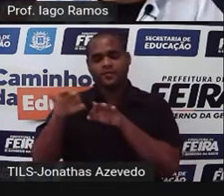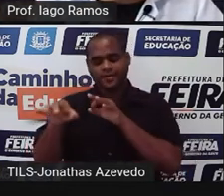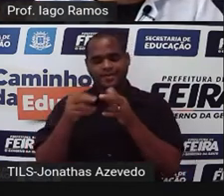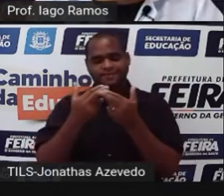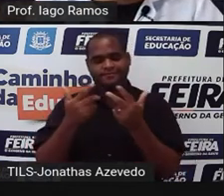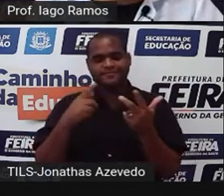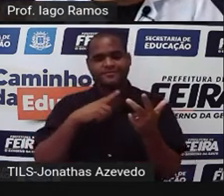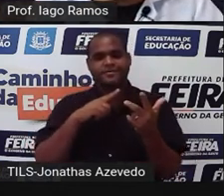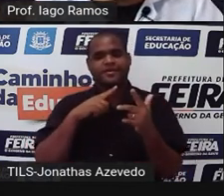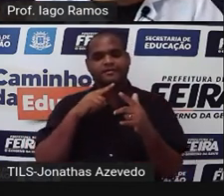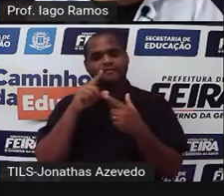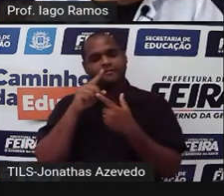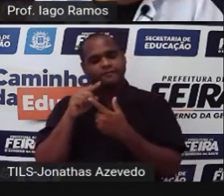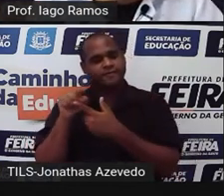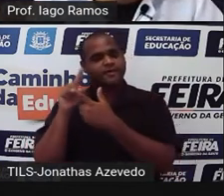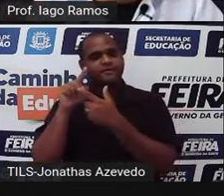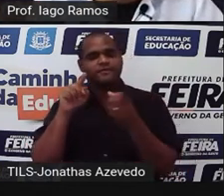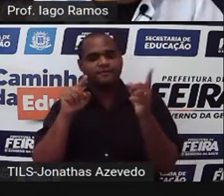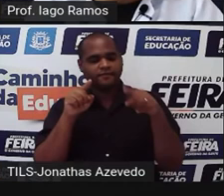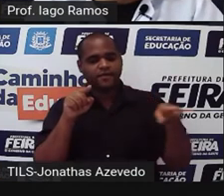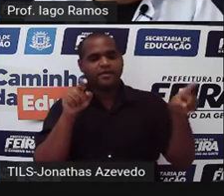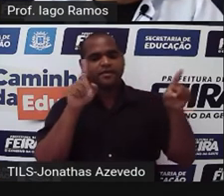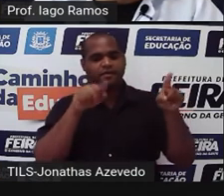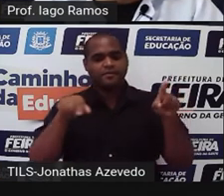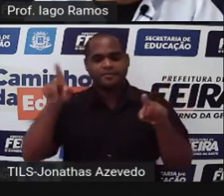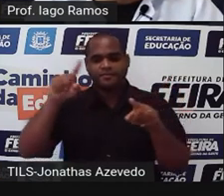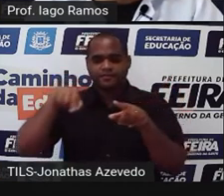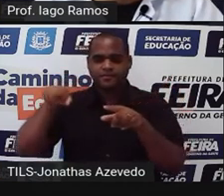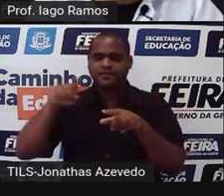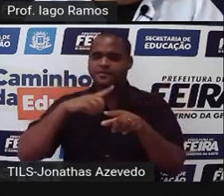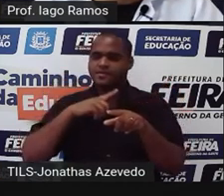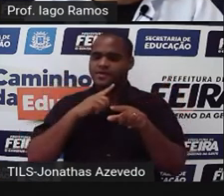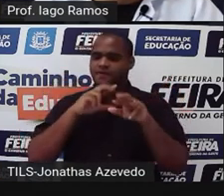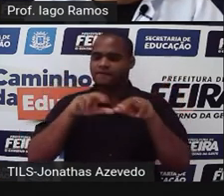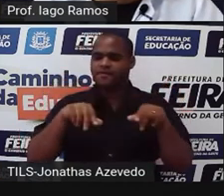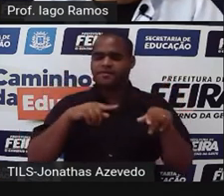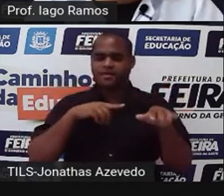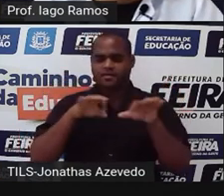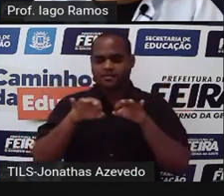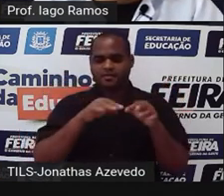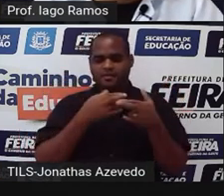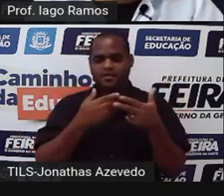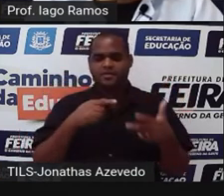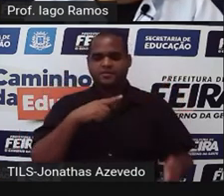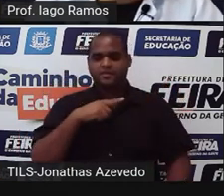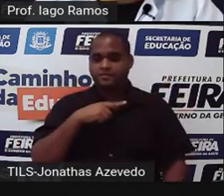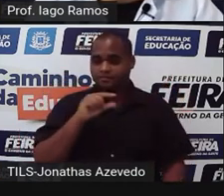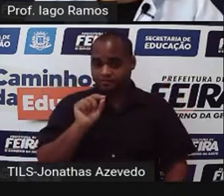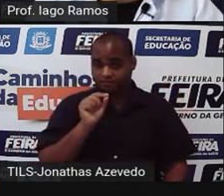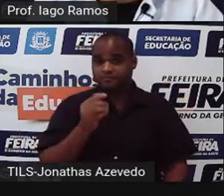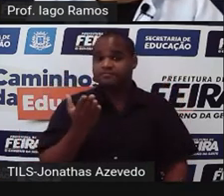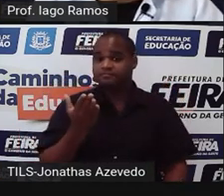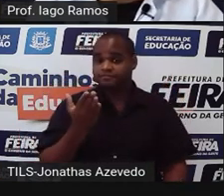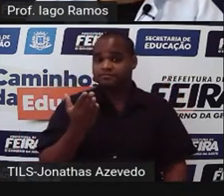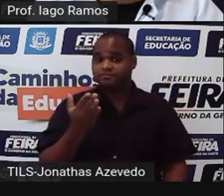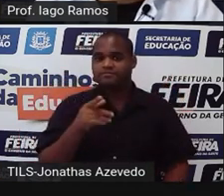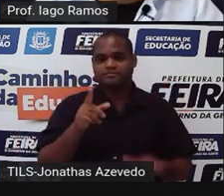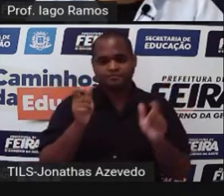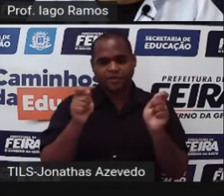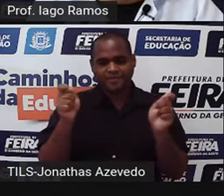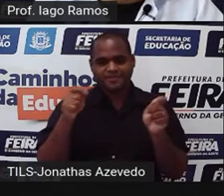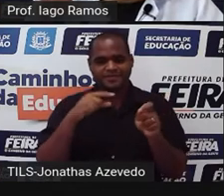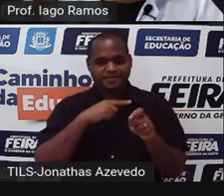novo esses círculos. Tá bom? E aí eu vou reorganizar dessa forma, Pronto. Dessa forma ali tem um